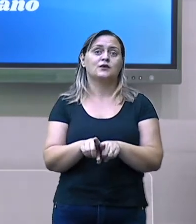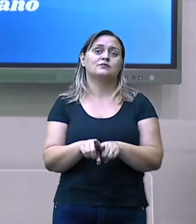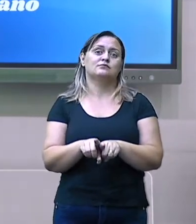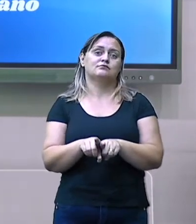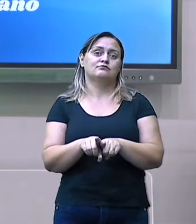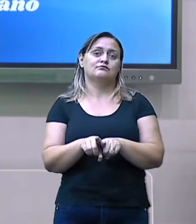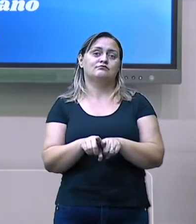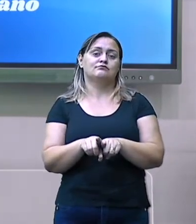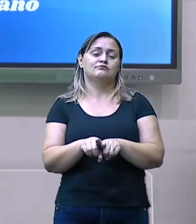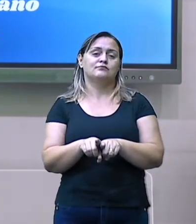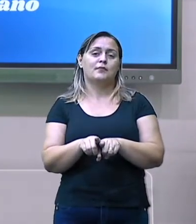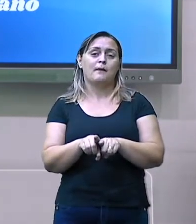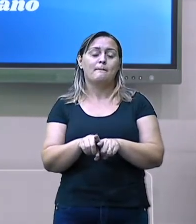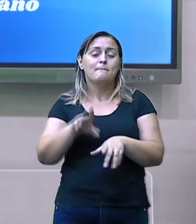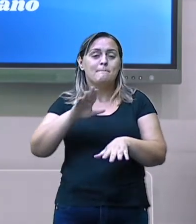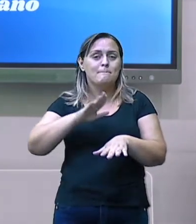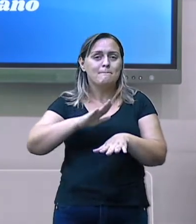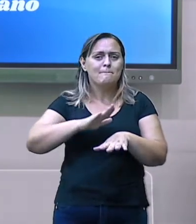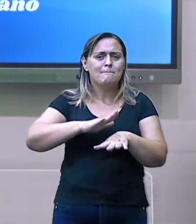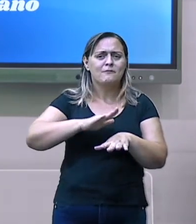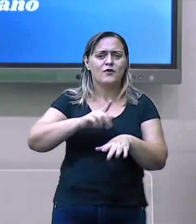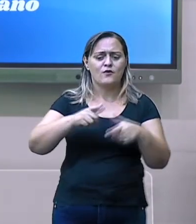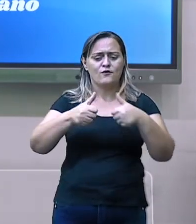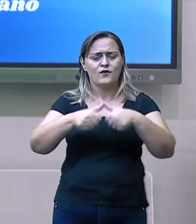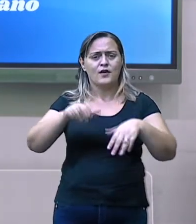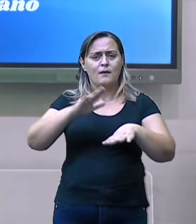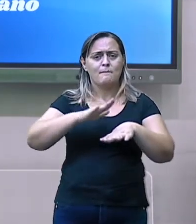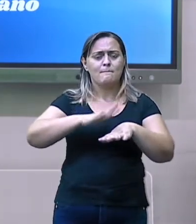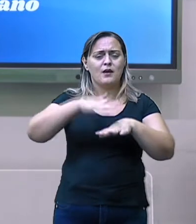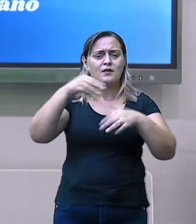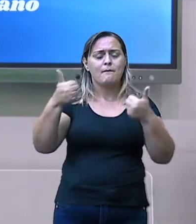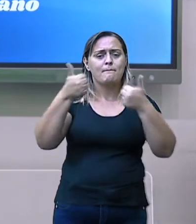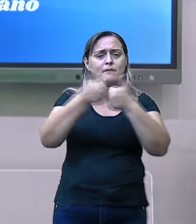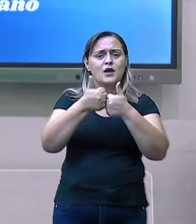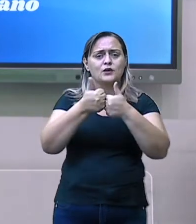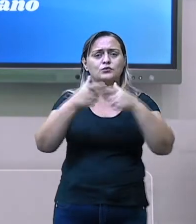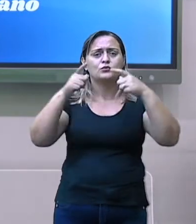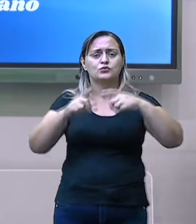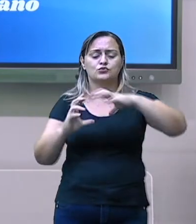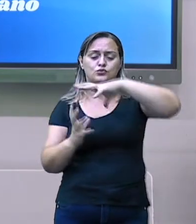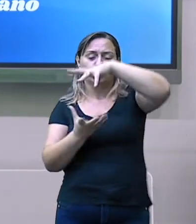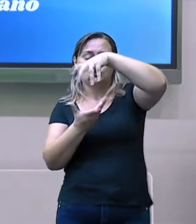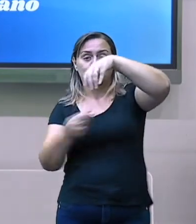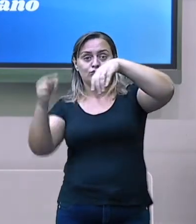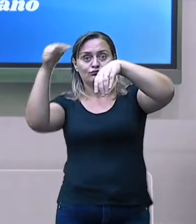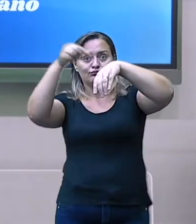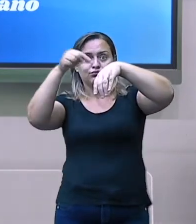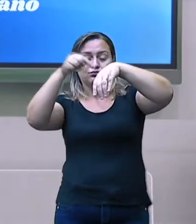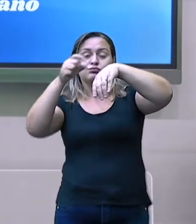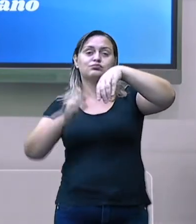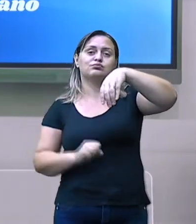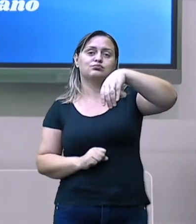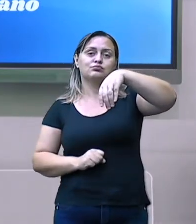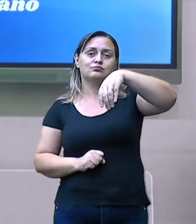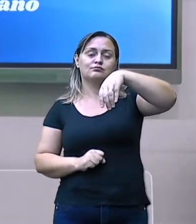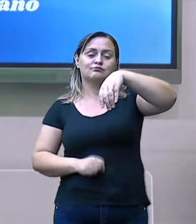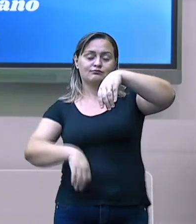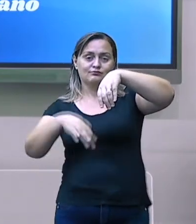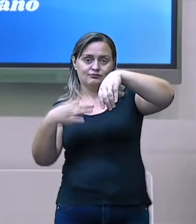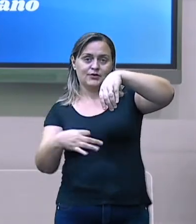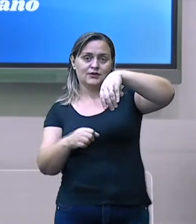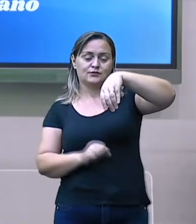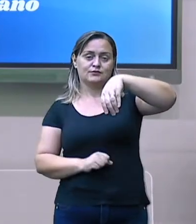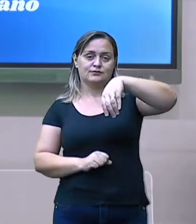falar, né, ou ler que tem continentes que vão até o polo norte, ele não está